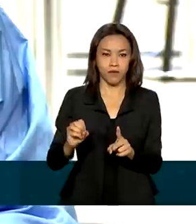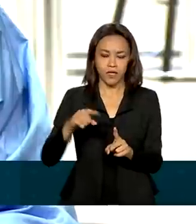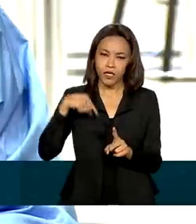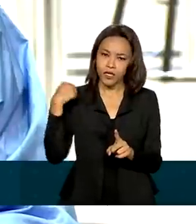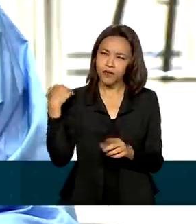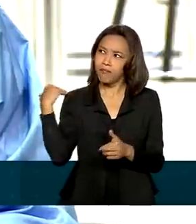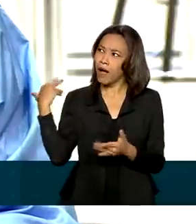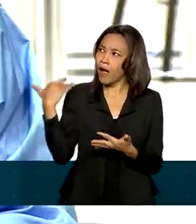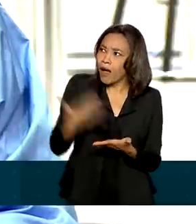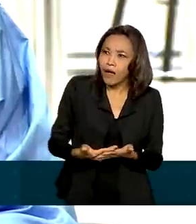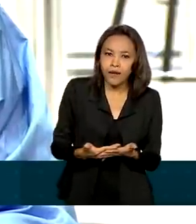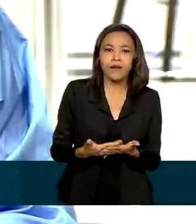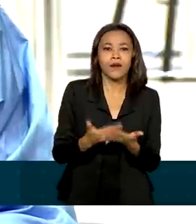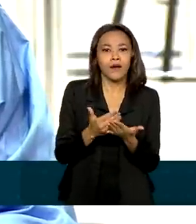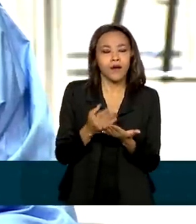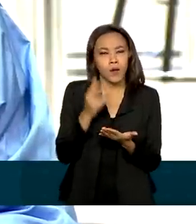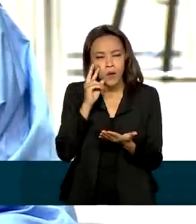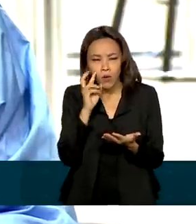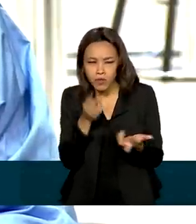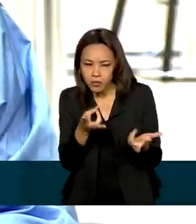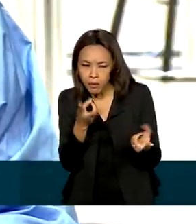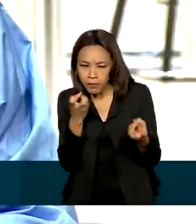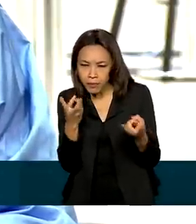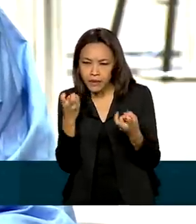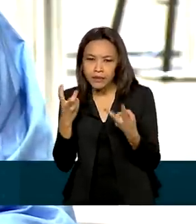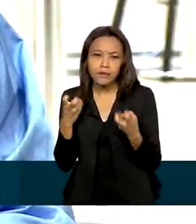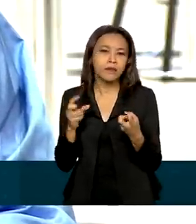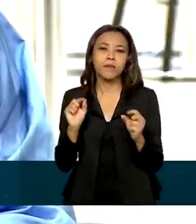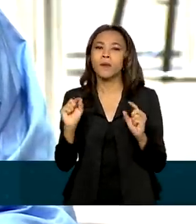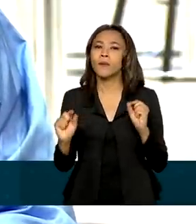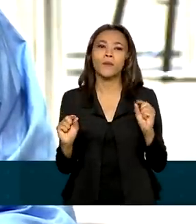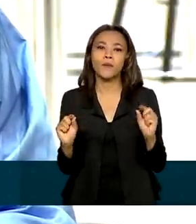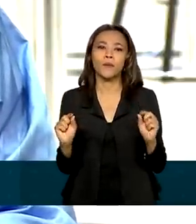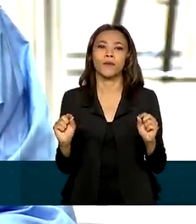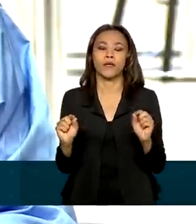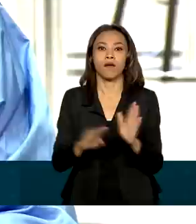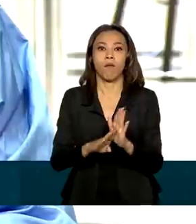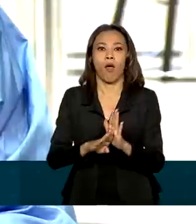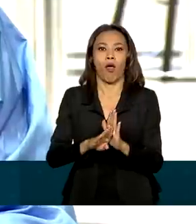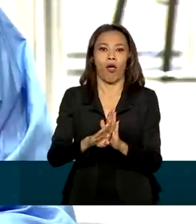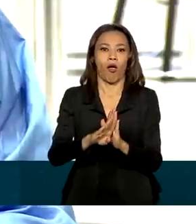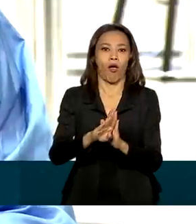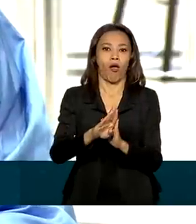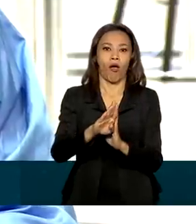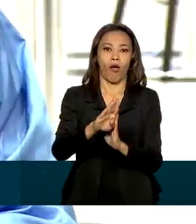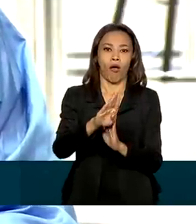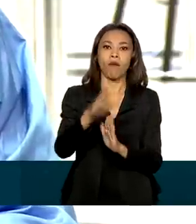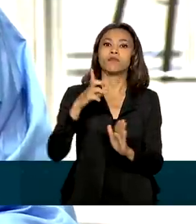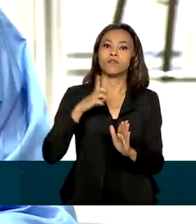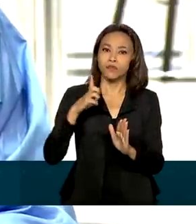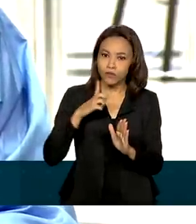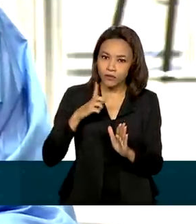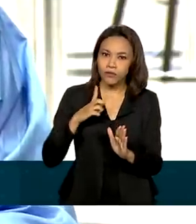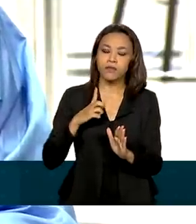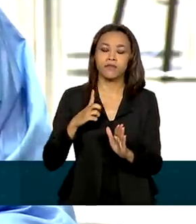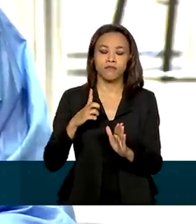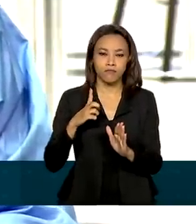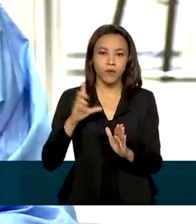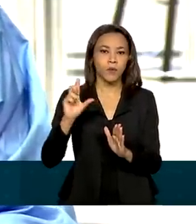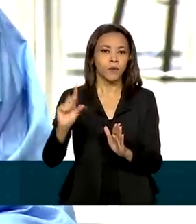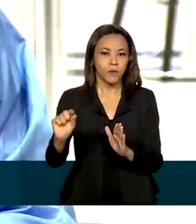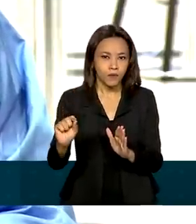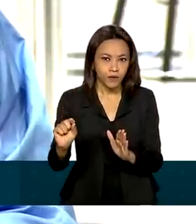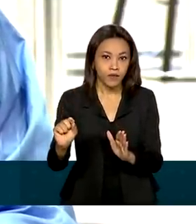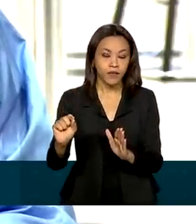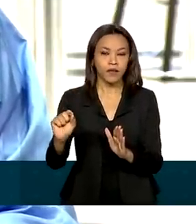começamos a observar esse início de uma tendência decrescente. Havia uma expectativa ou